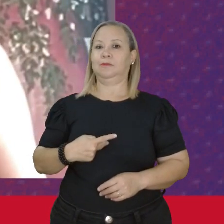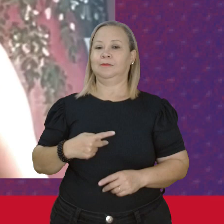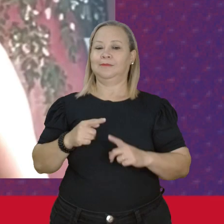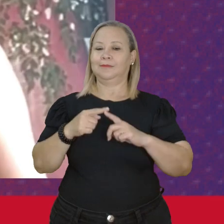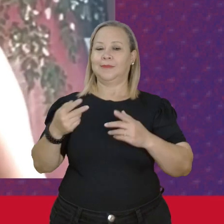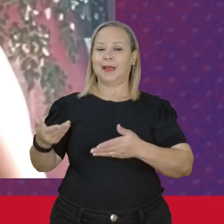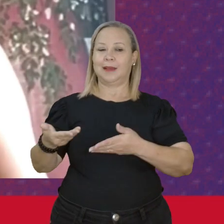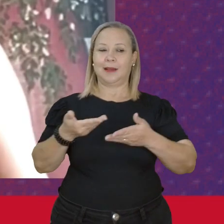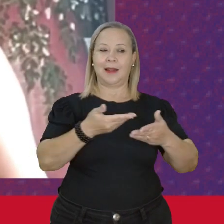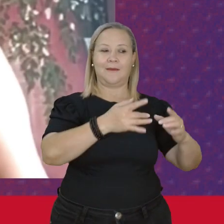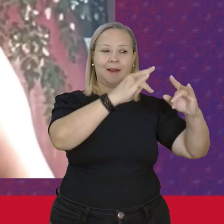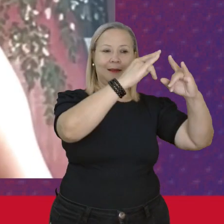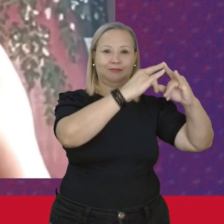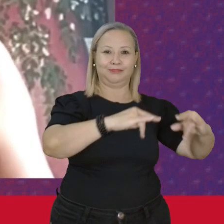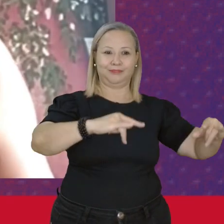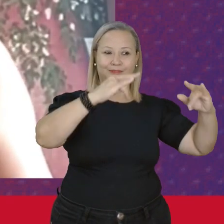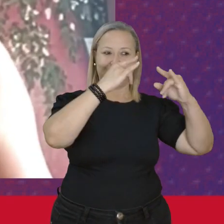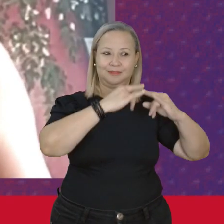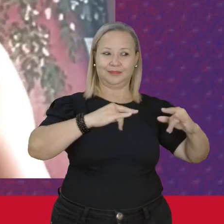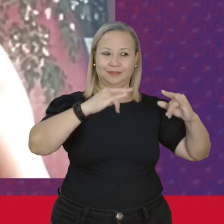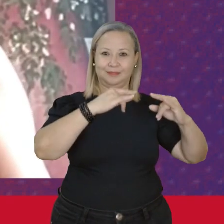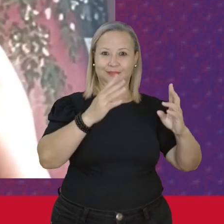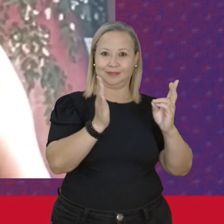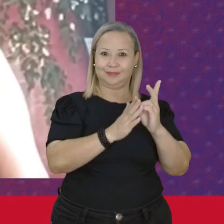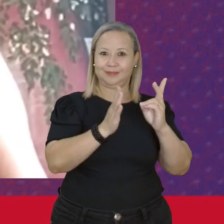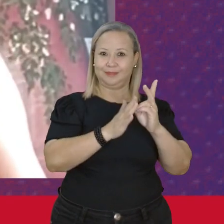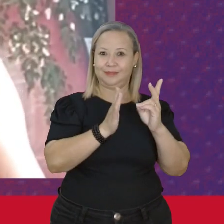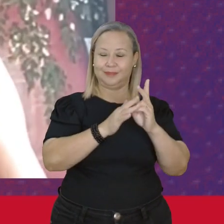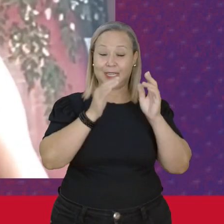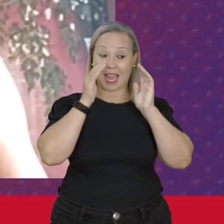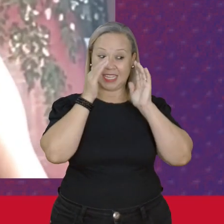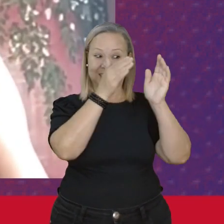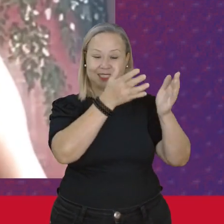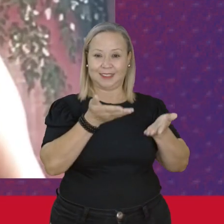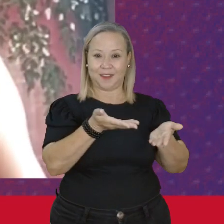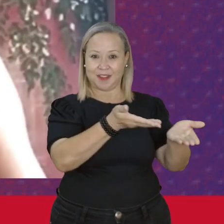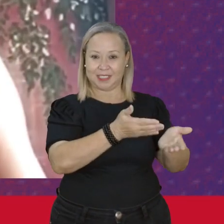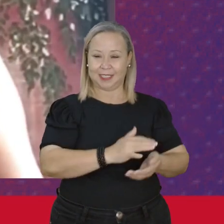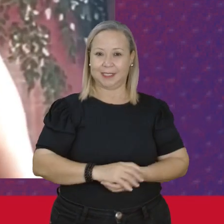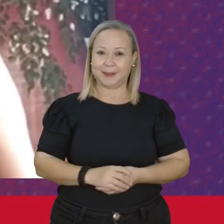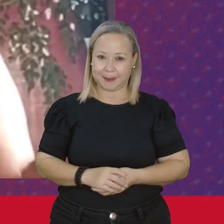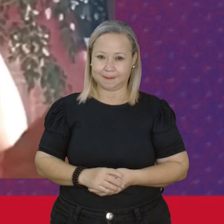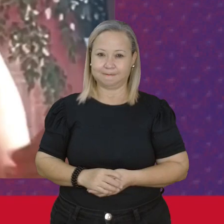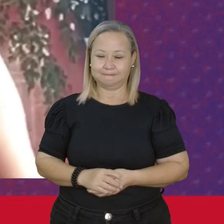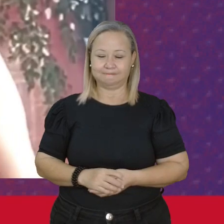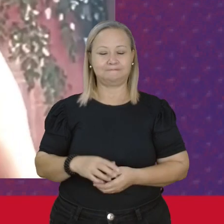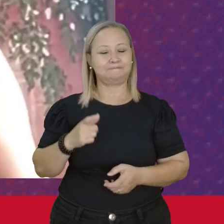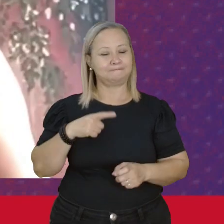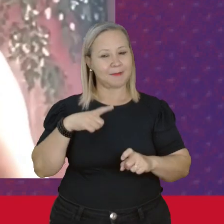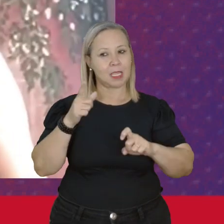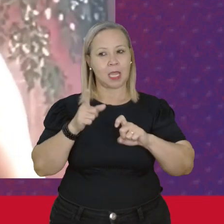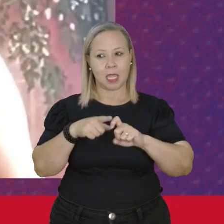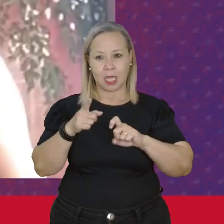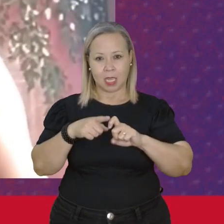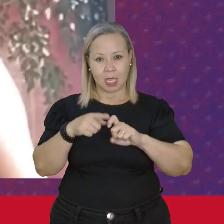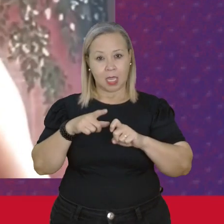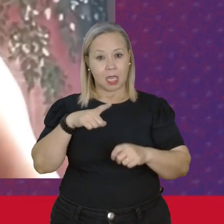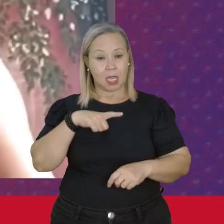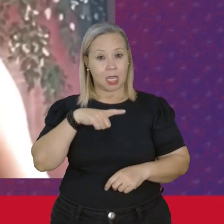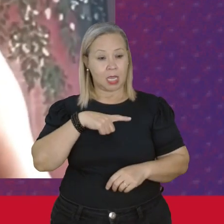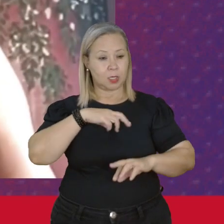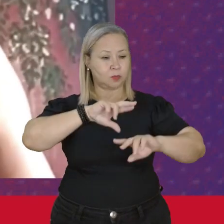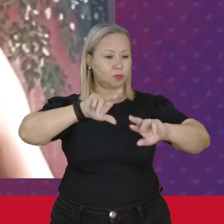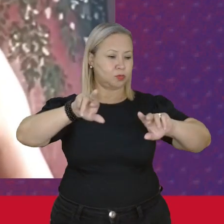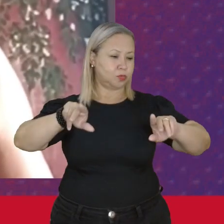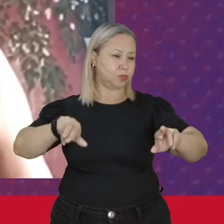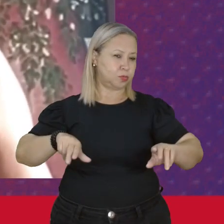aldeia Para o povo Dignidade Então A gente tem Hoje A gente tem médicas Nós temos Uma série